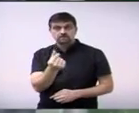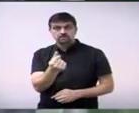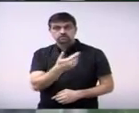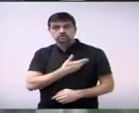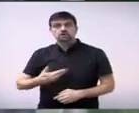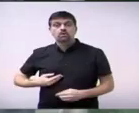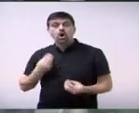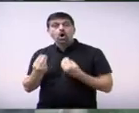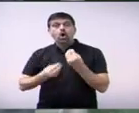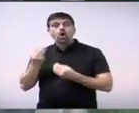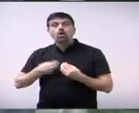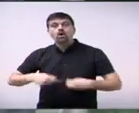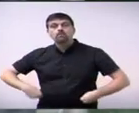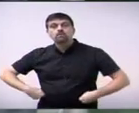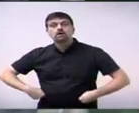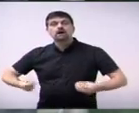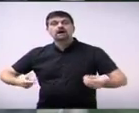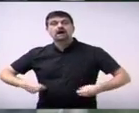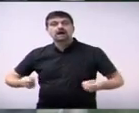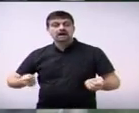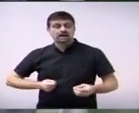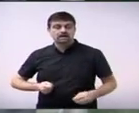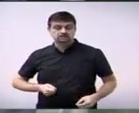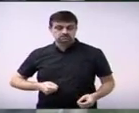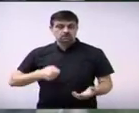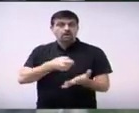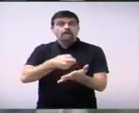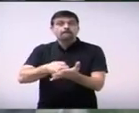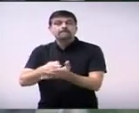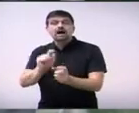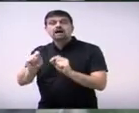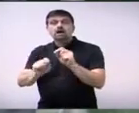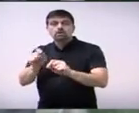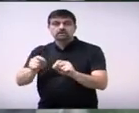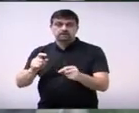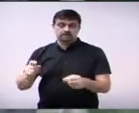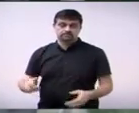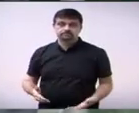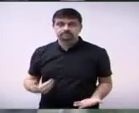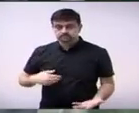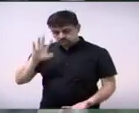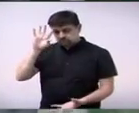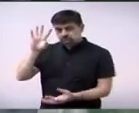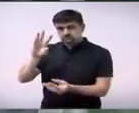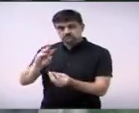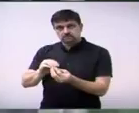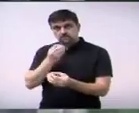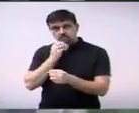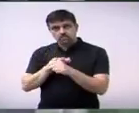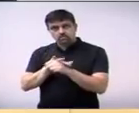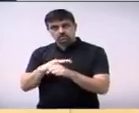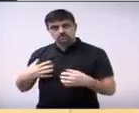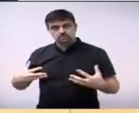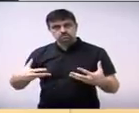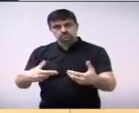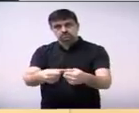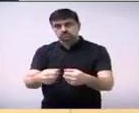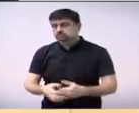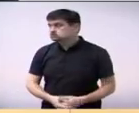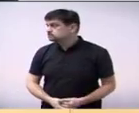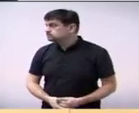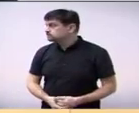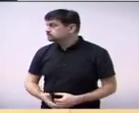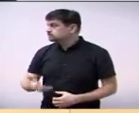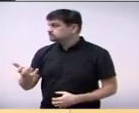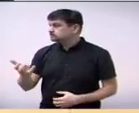públicas municipais por hora só senhor presidente muito obrigado boa noite a todos e todas com a palavra o